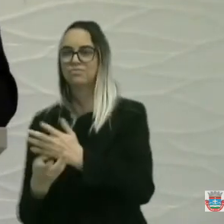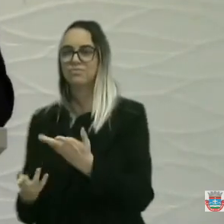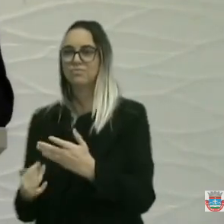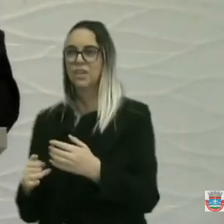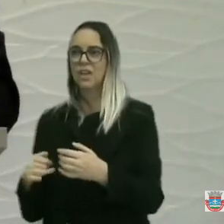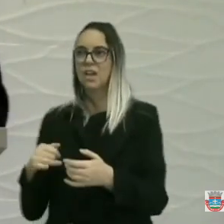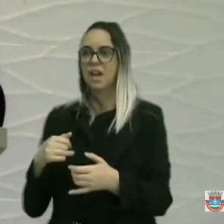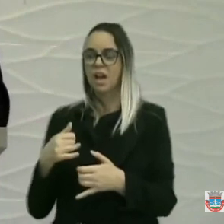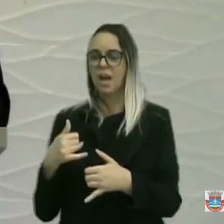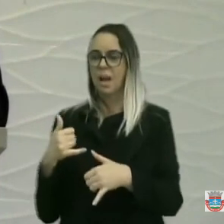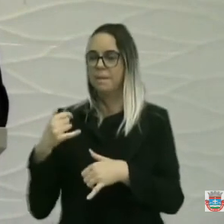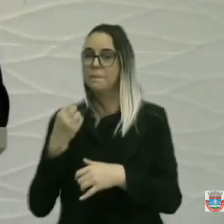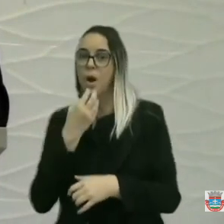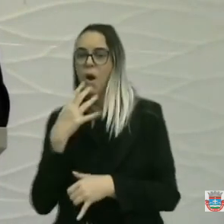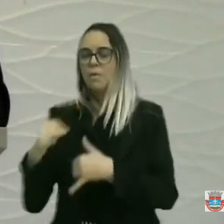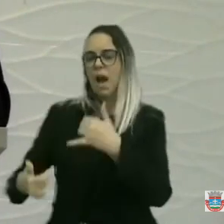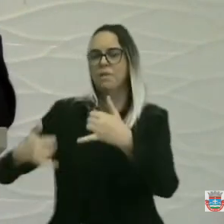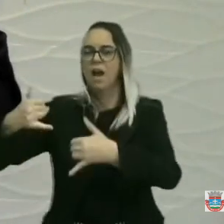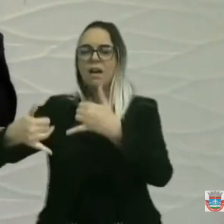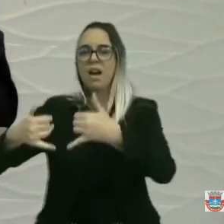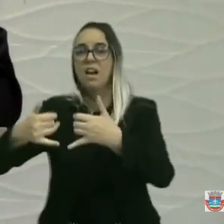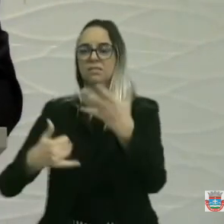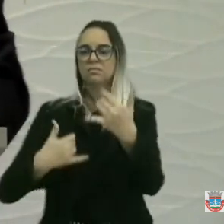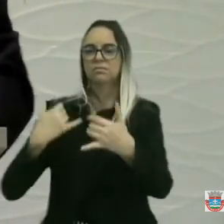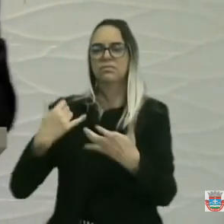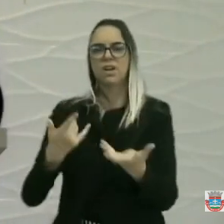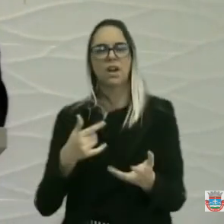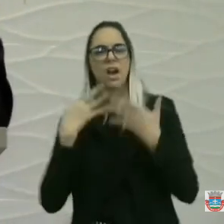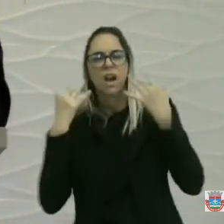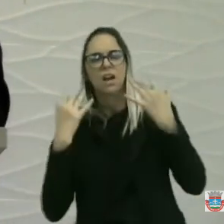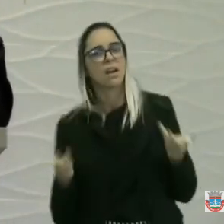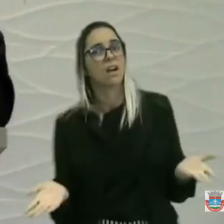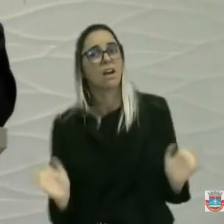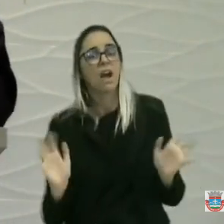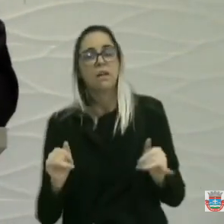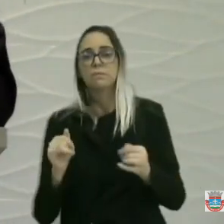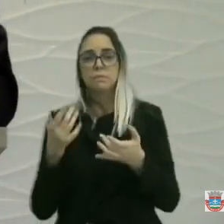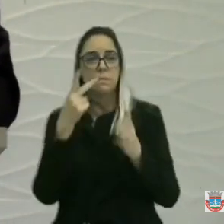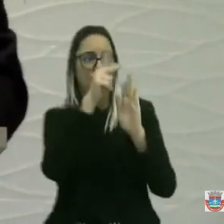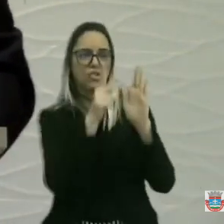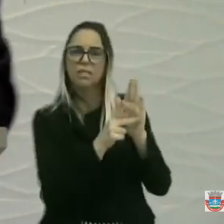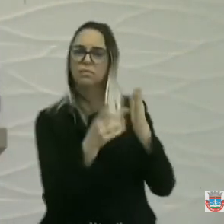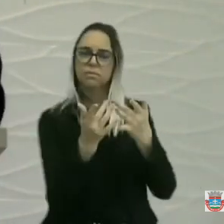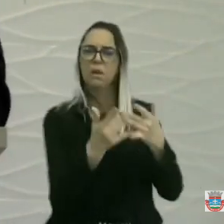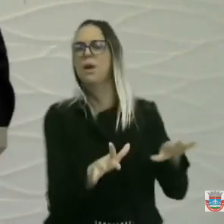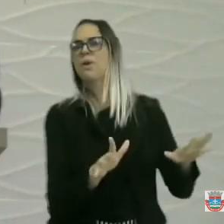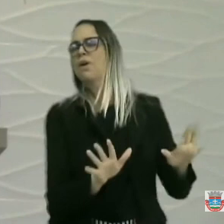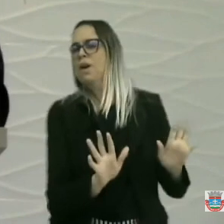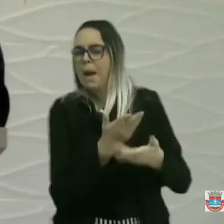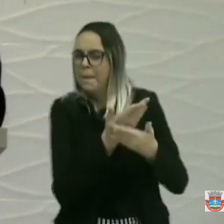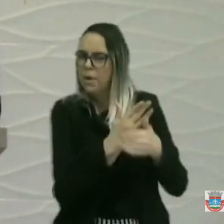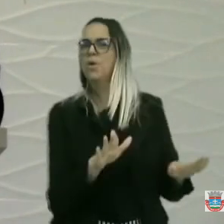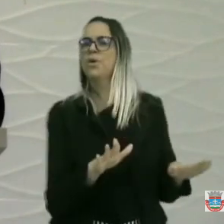difícil. Acabaram esse projeto. Acabaram esse projeto. Acabaram a música na escola.